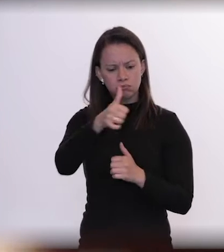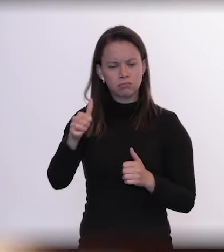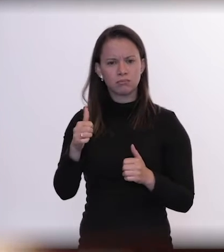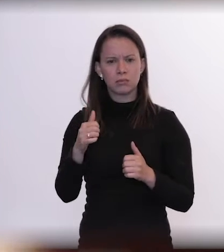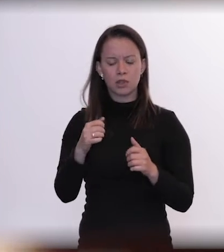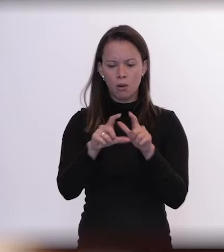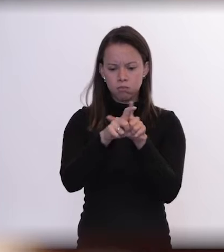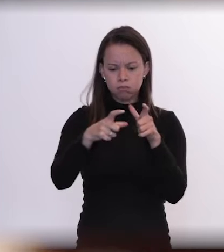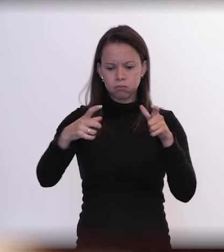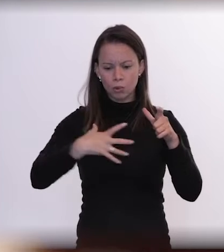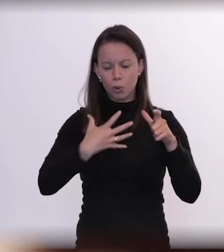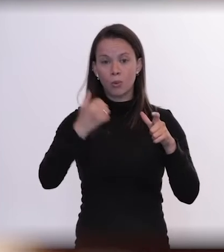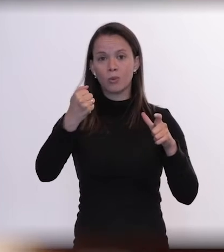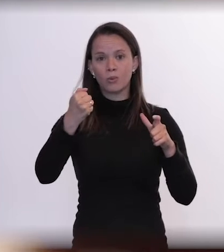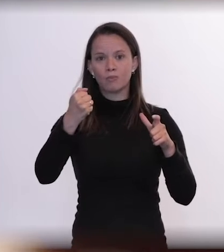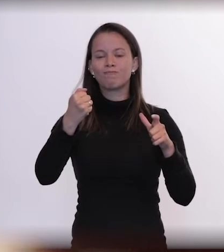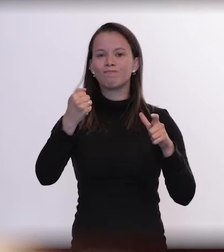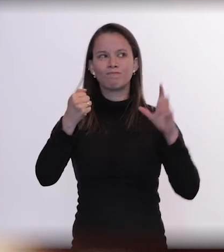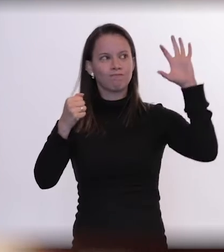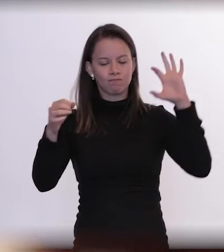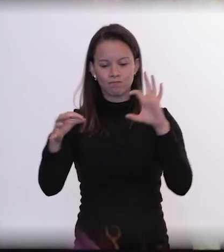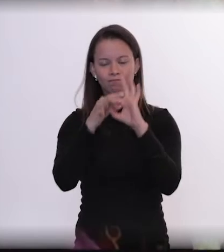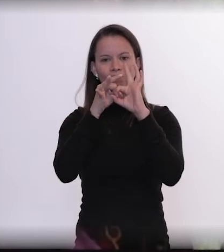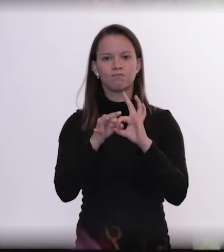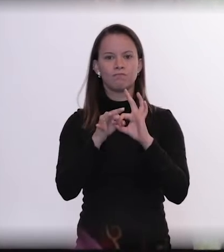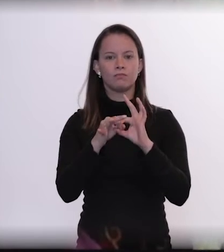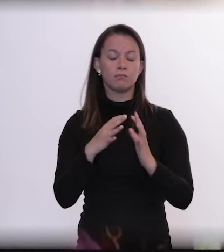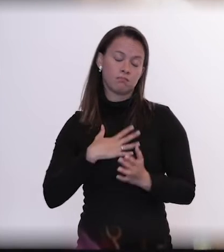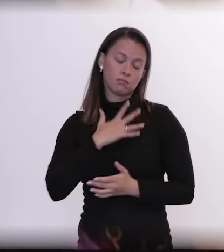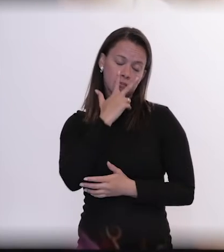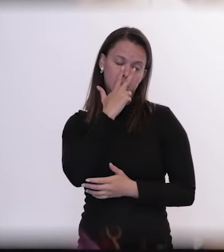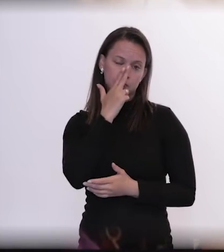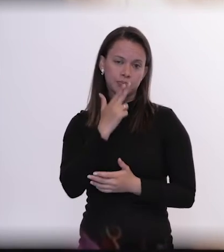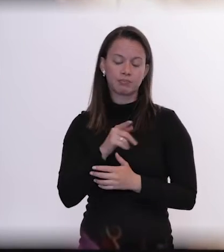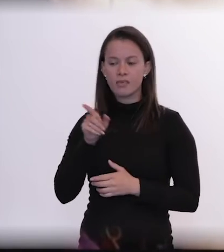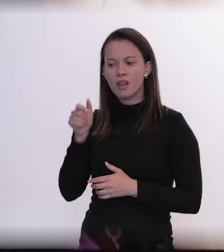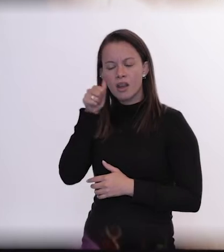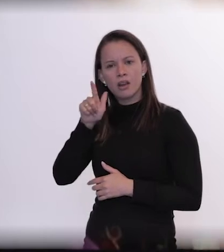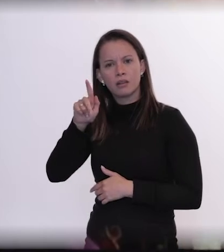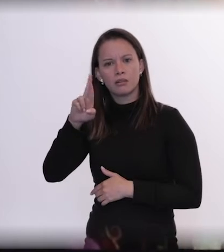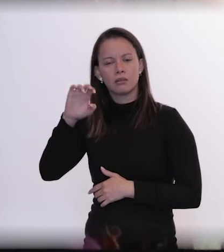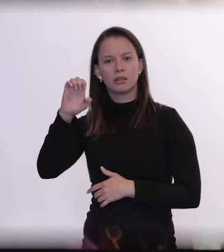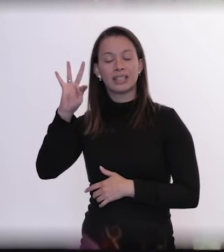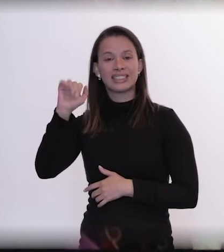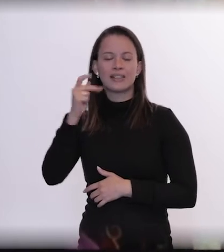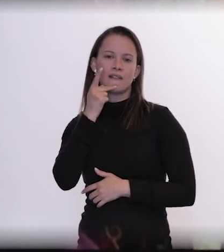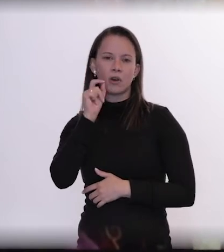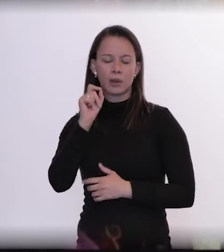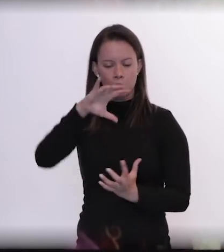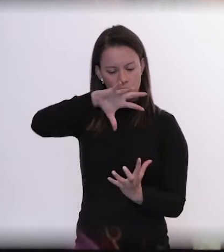não pode ser desconectada disso, me parece. Quando a Greta Thunberg diz nossa casa está em